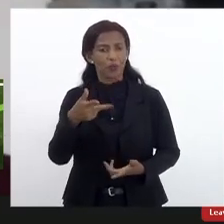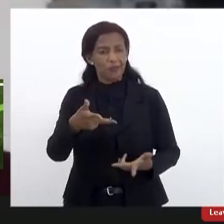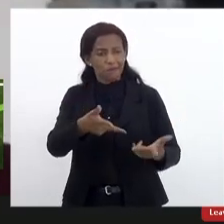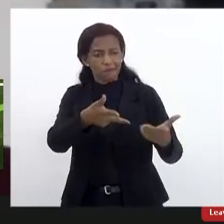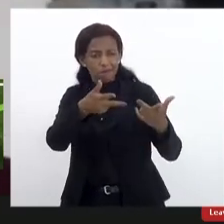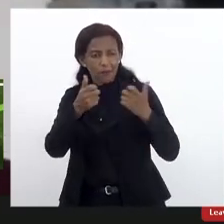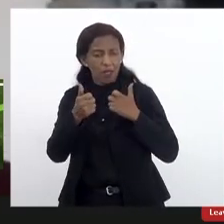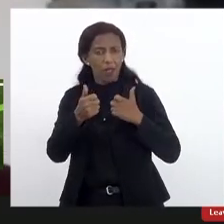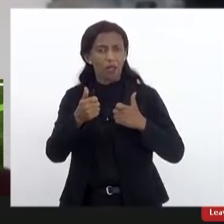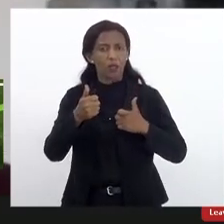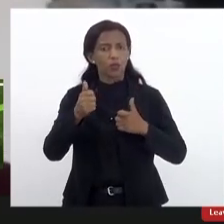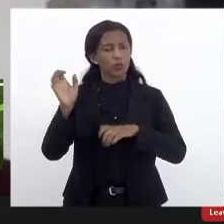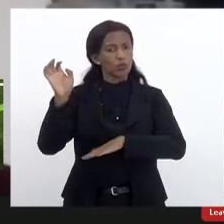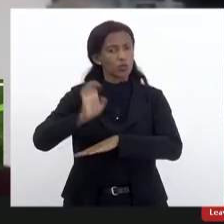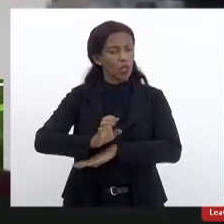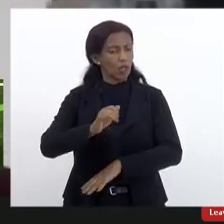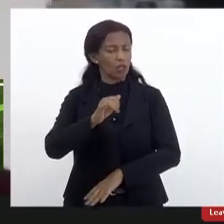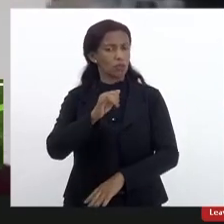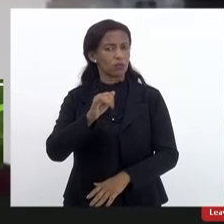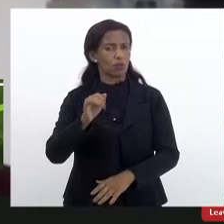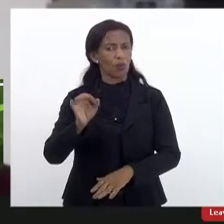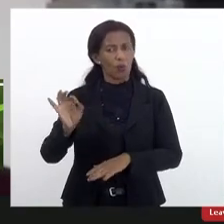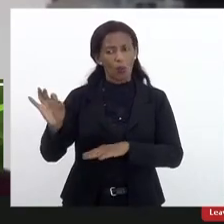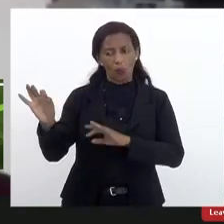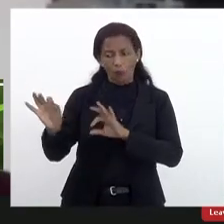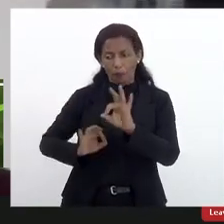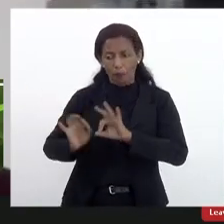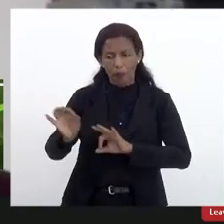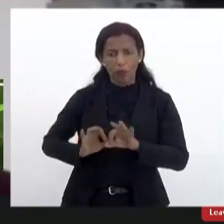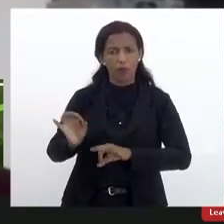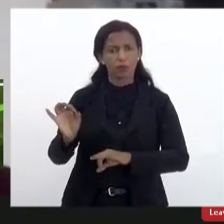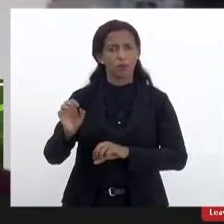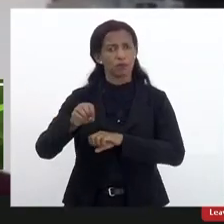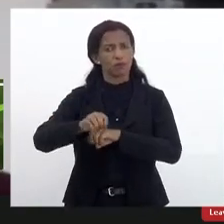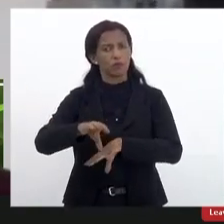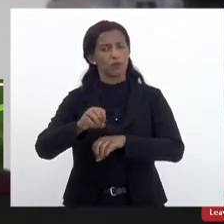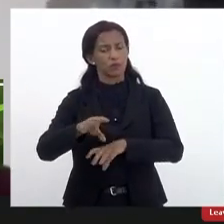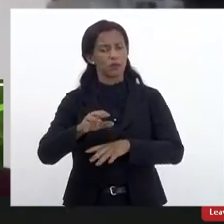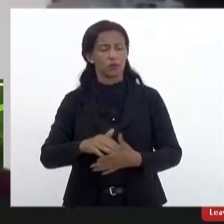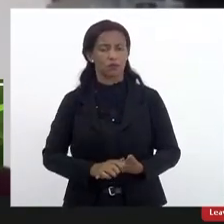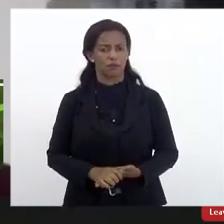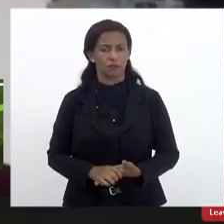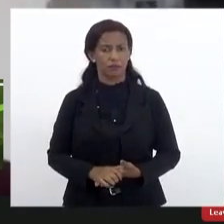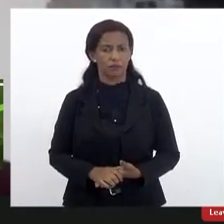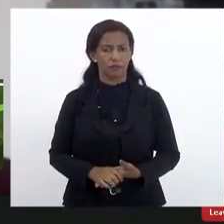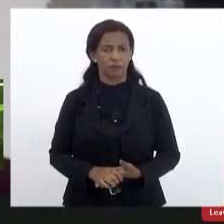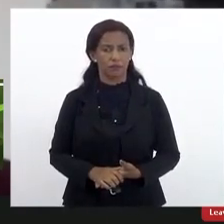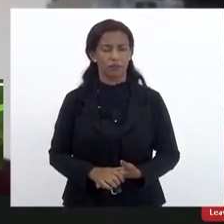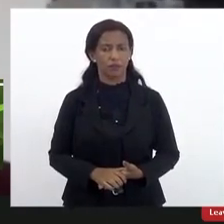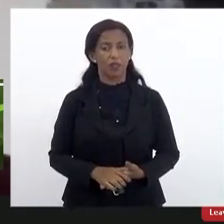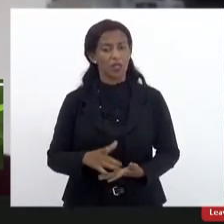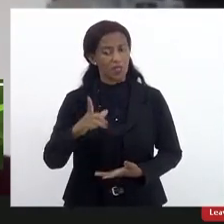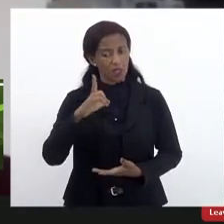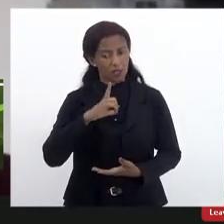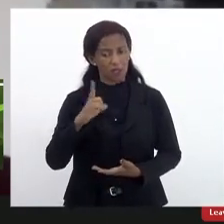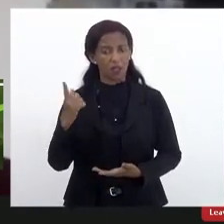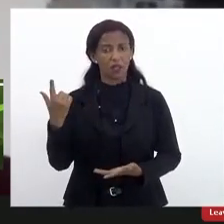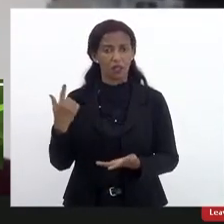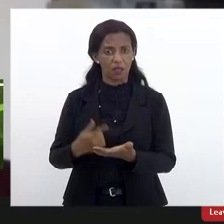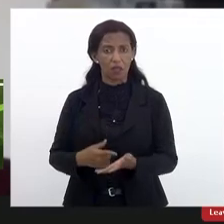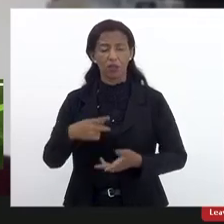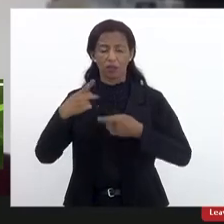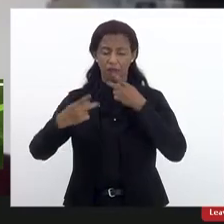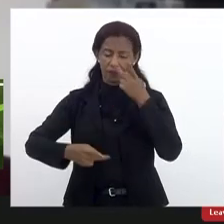do estado do Rio de Janeiro um plano estadual de educação e tem a ver com o que a gente tem